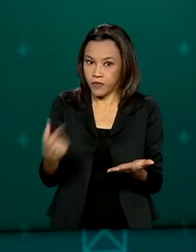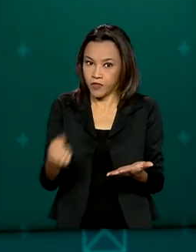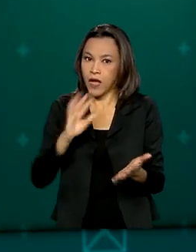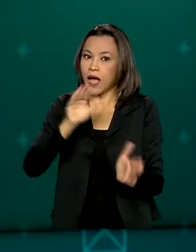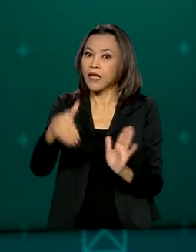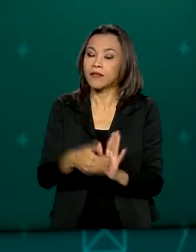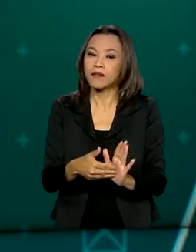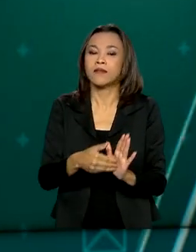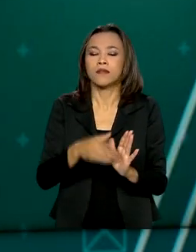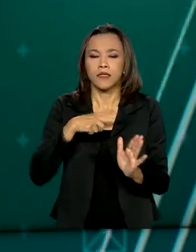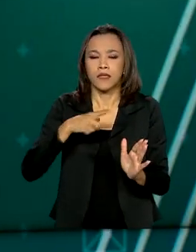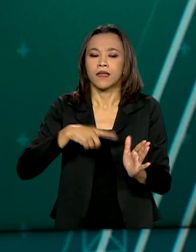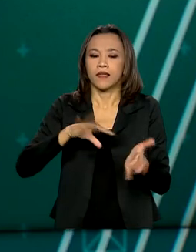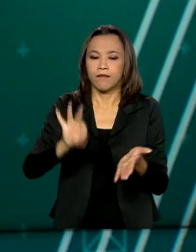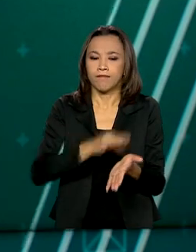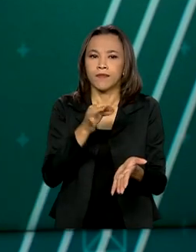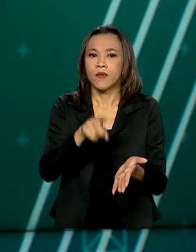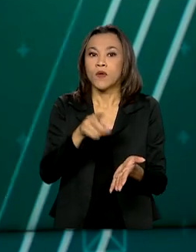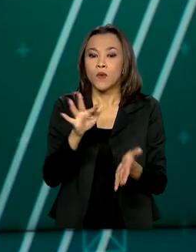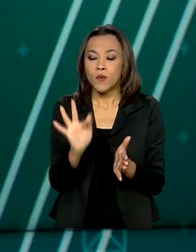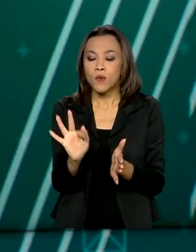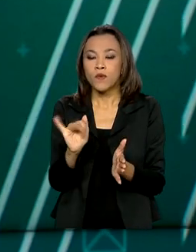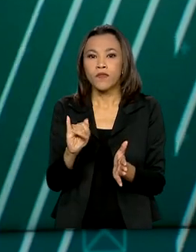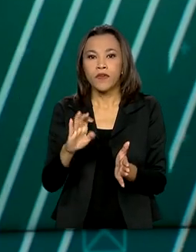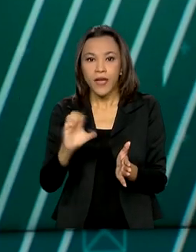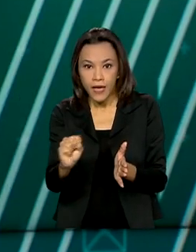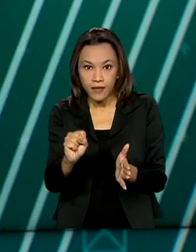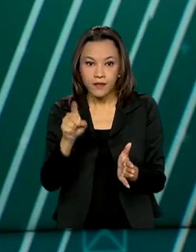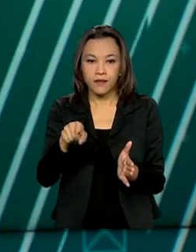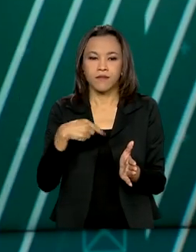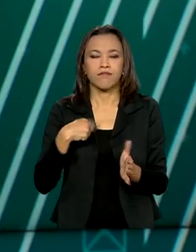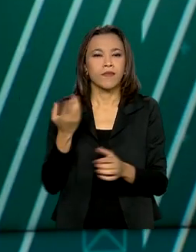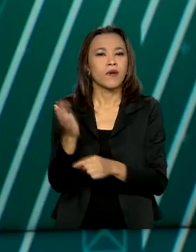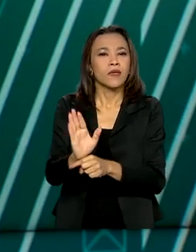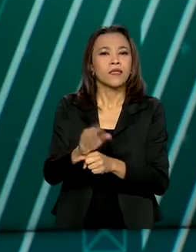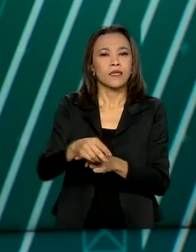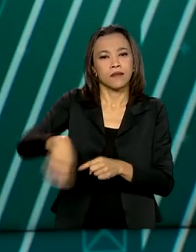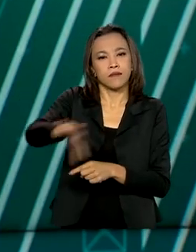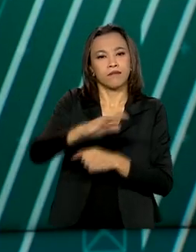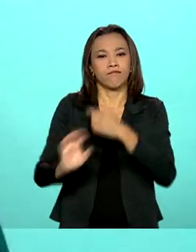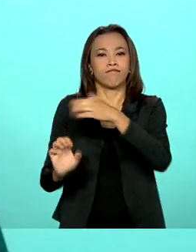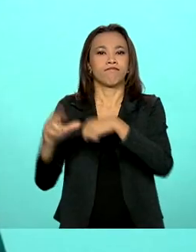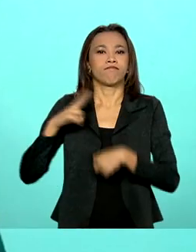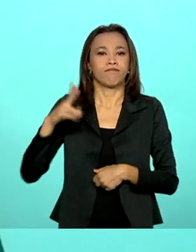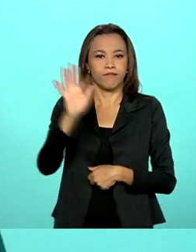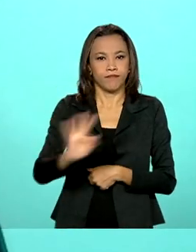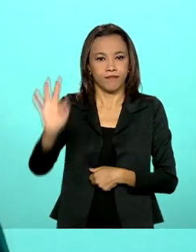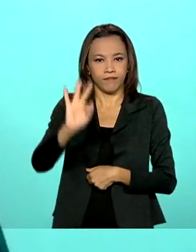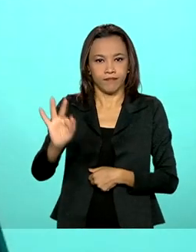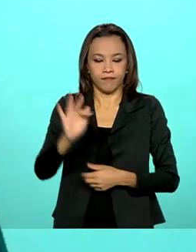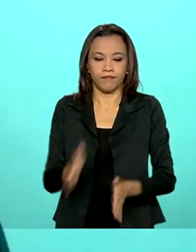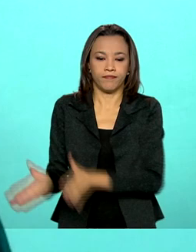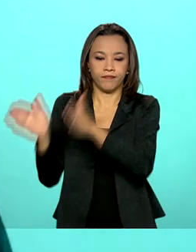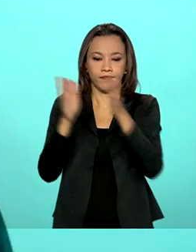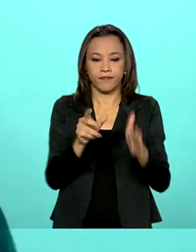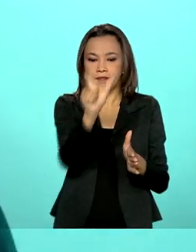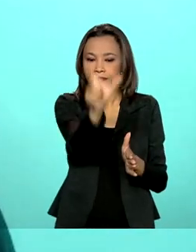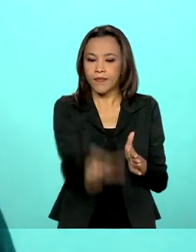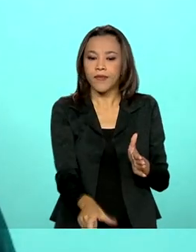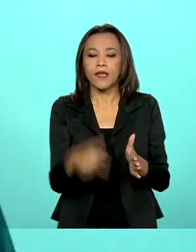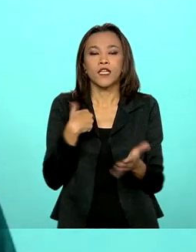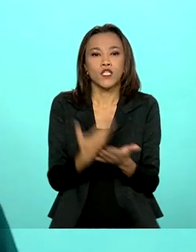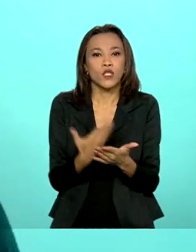as inscrições. O FIES financia cursos superiores em instituições particulares. Eduardo cursa